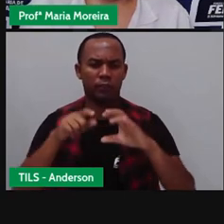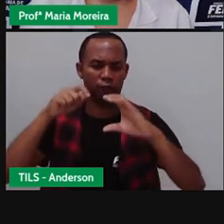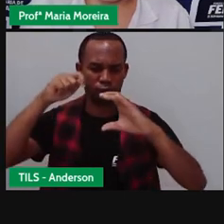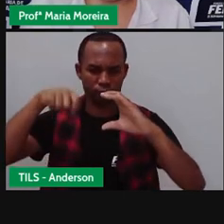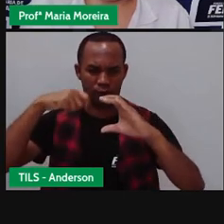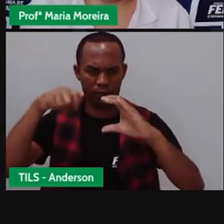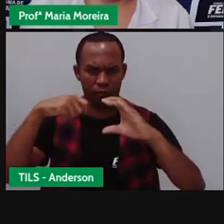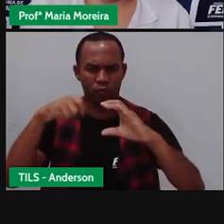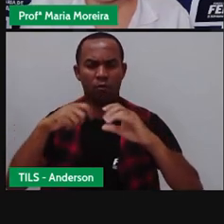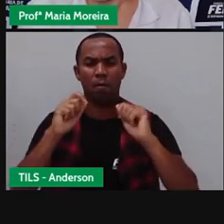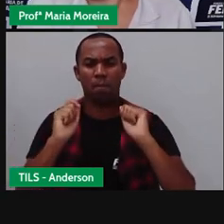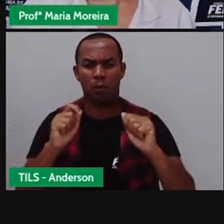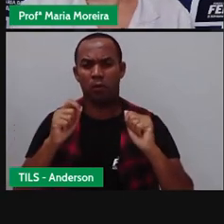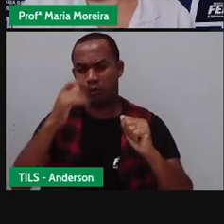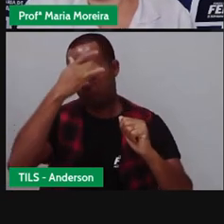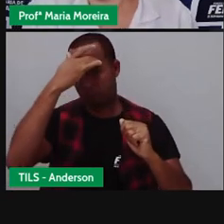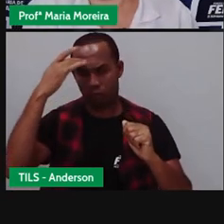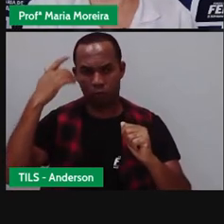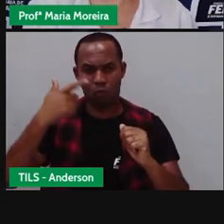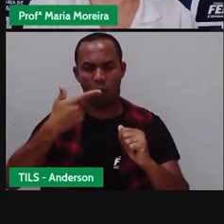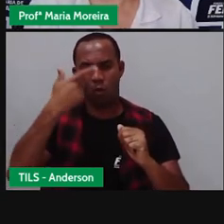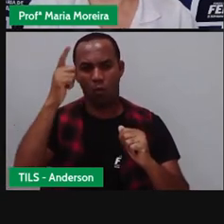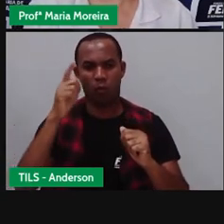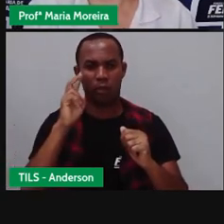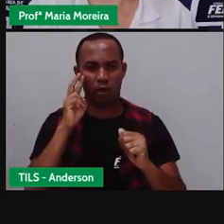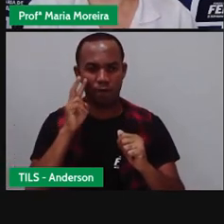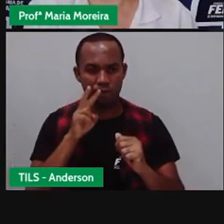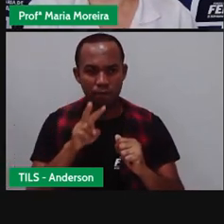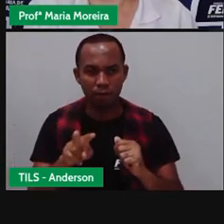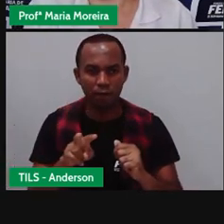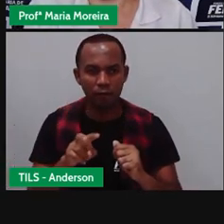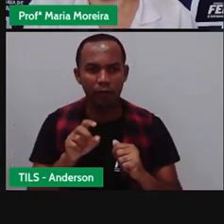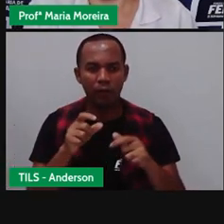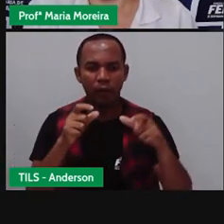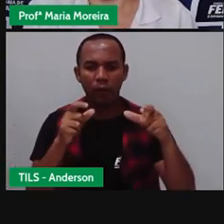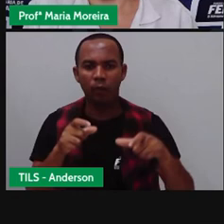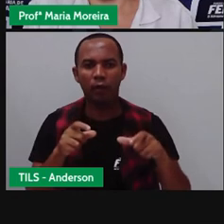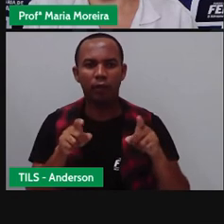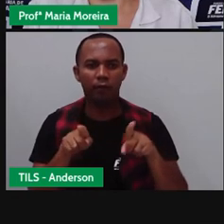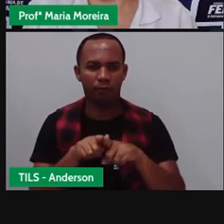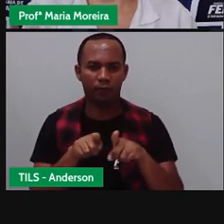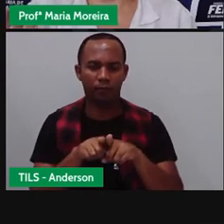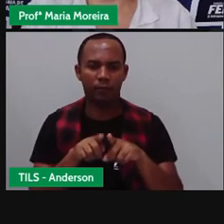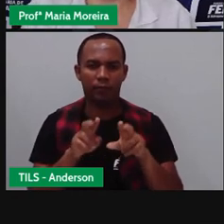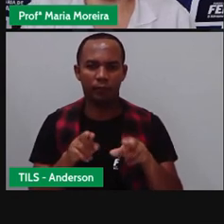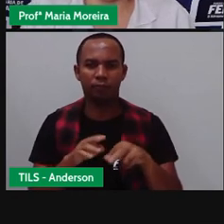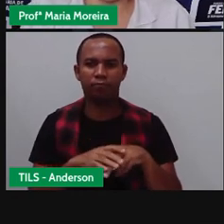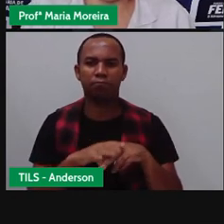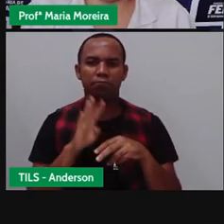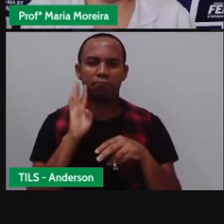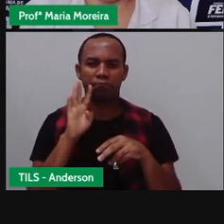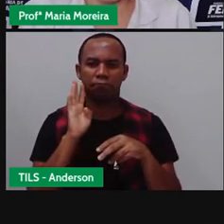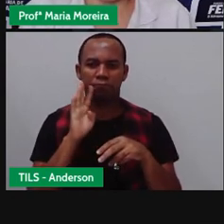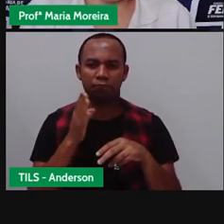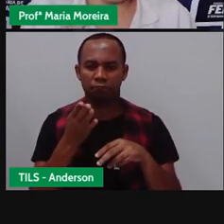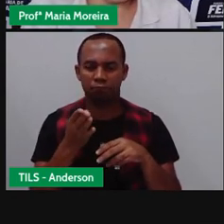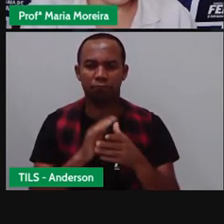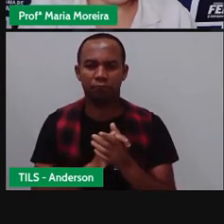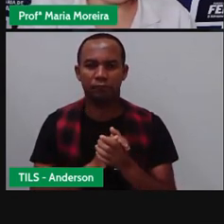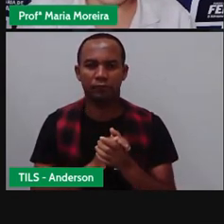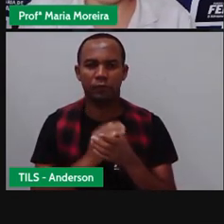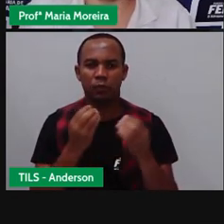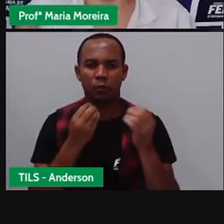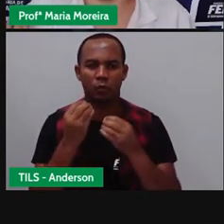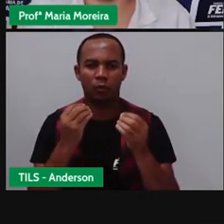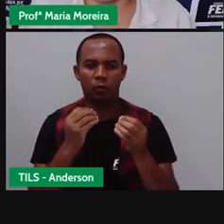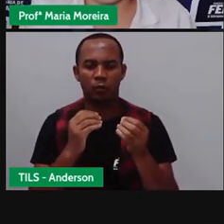não é isso? Com uma outra pessoa e ver a pessoa naquele mesmo instante. Certo? Olha que coisa bacana. Através do